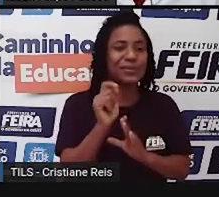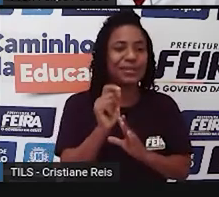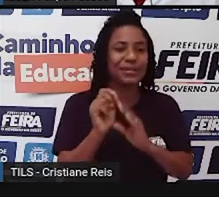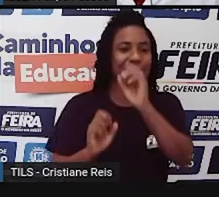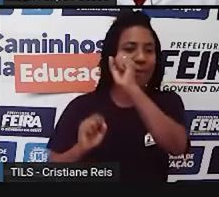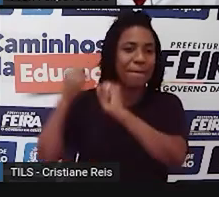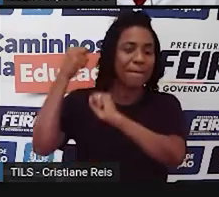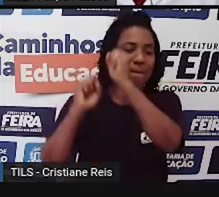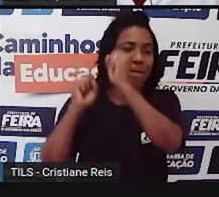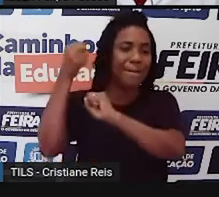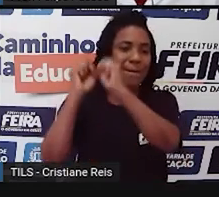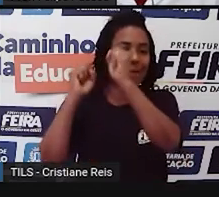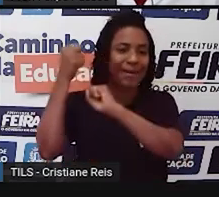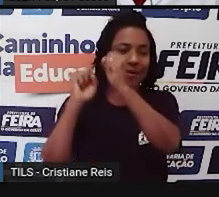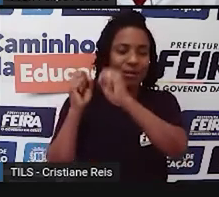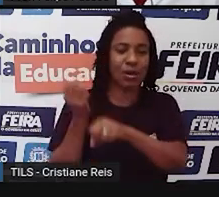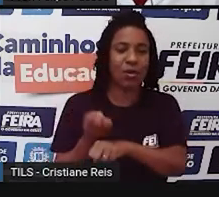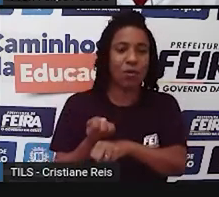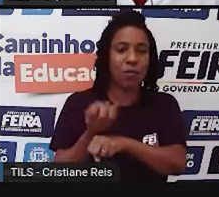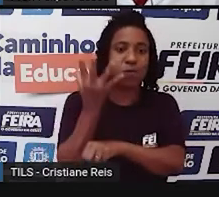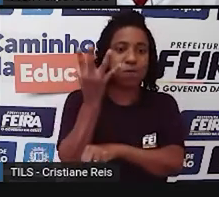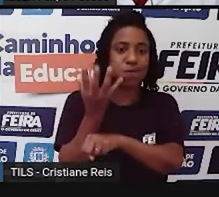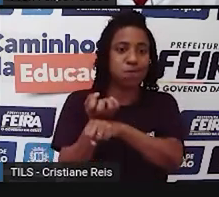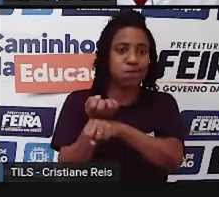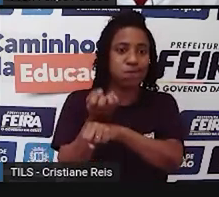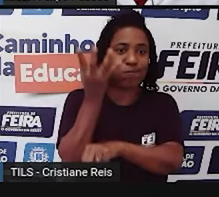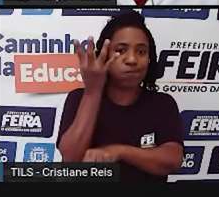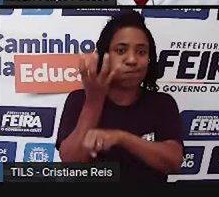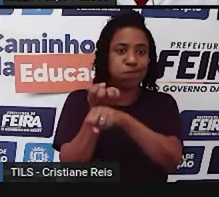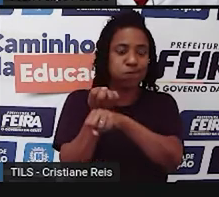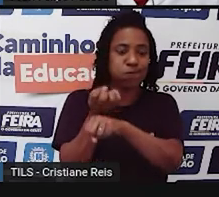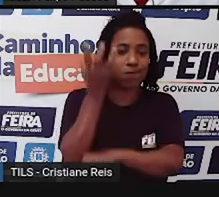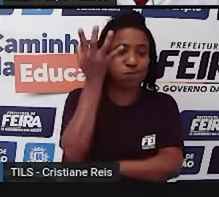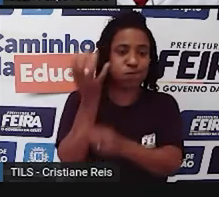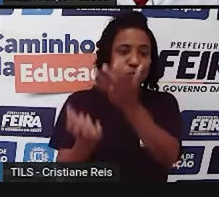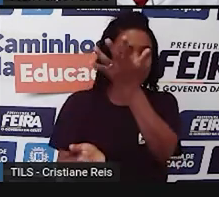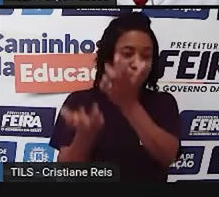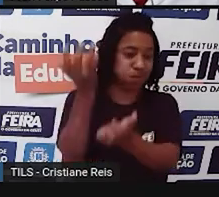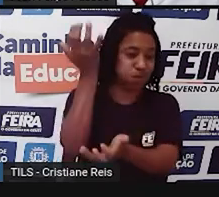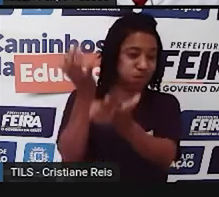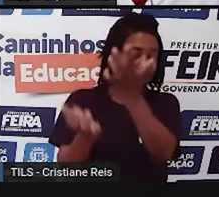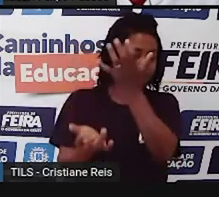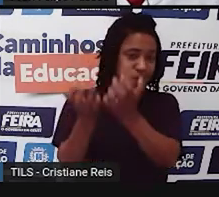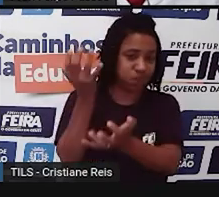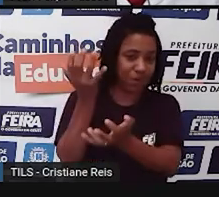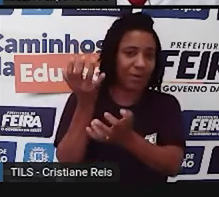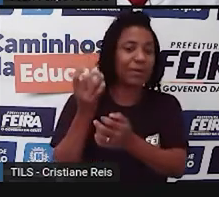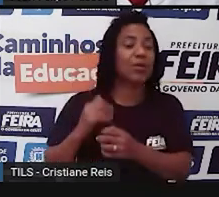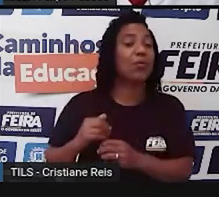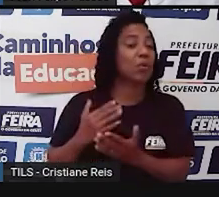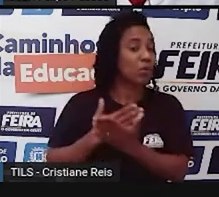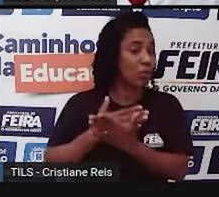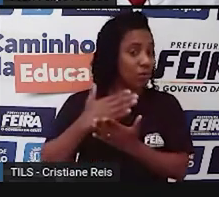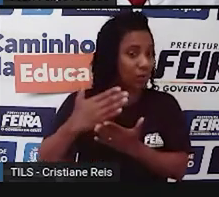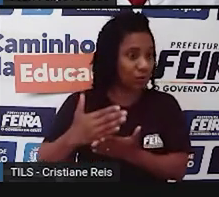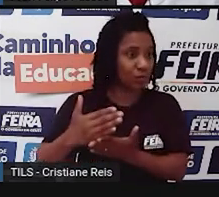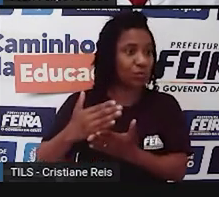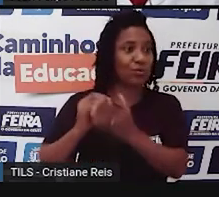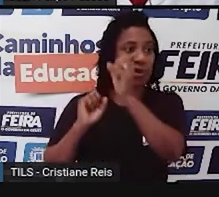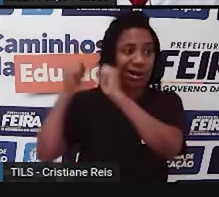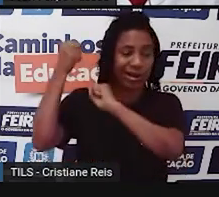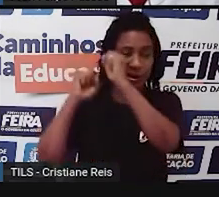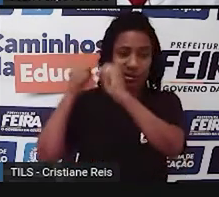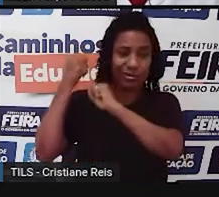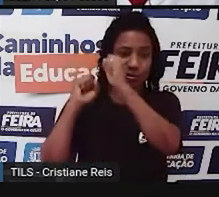não consigo deixar de falar. Desde a Revolução Industrial, o ser humano, ele está poluindo muito mais o planeta